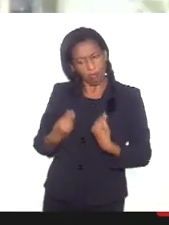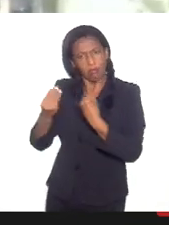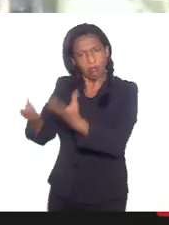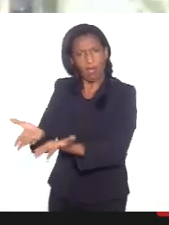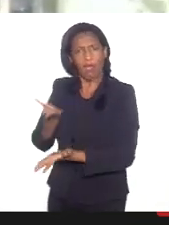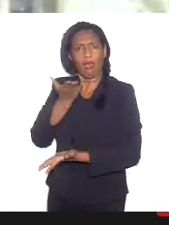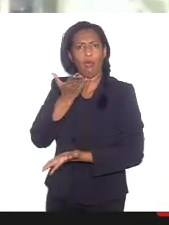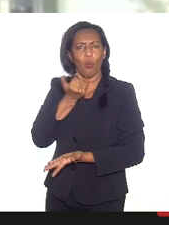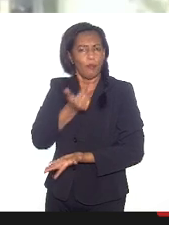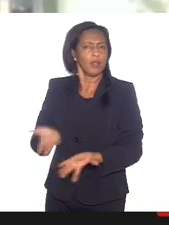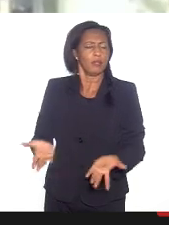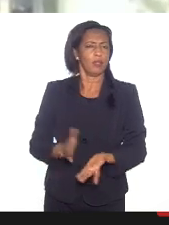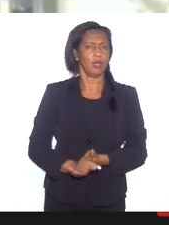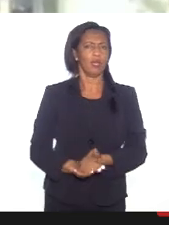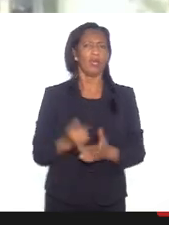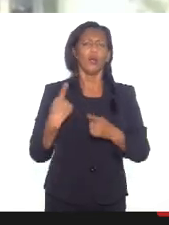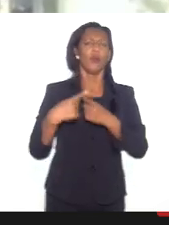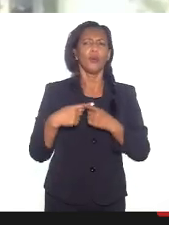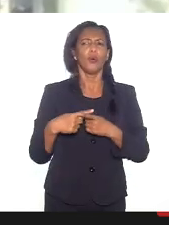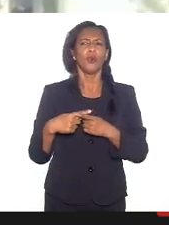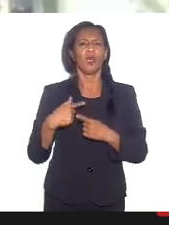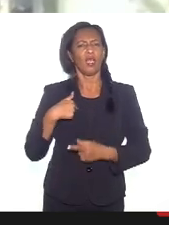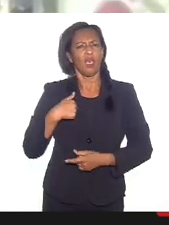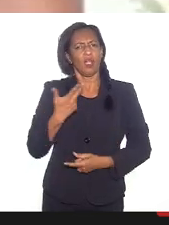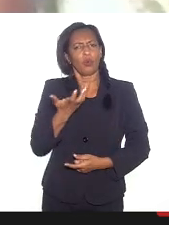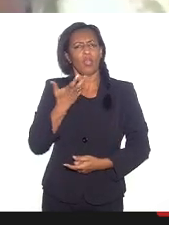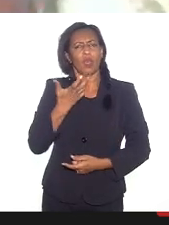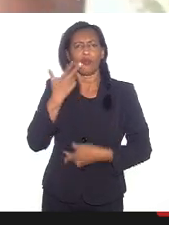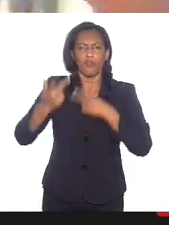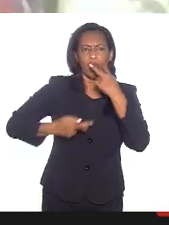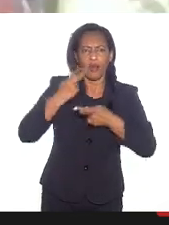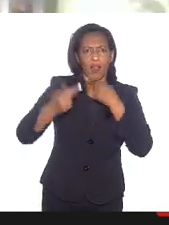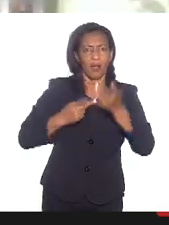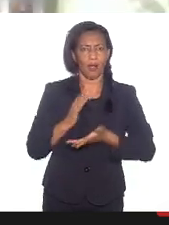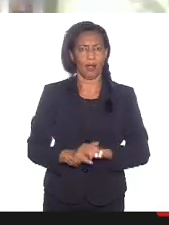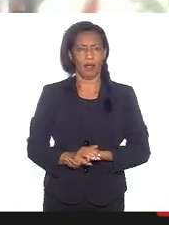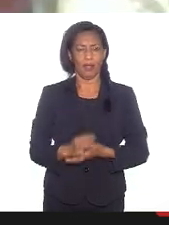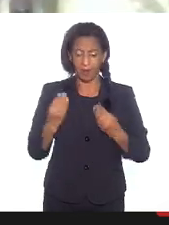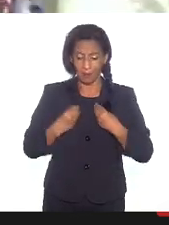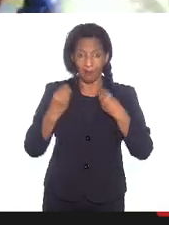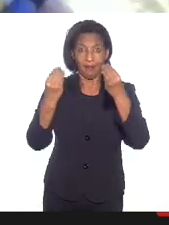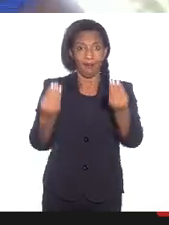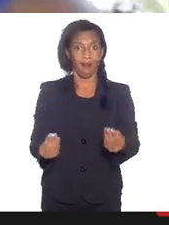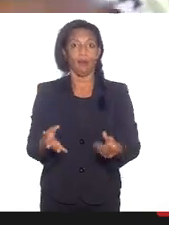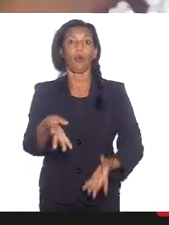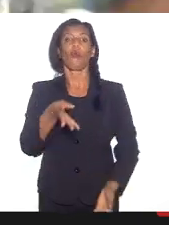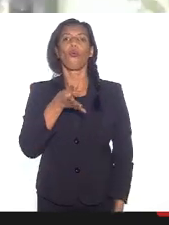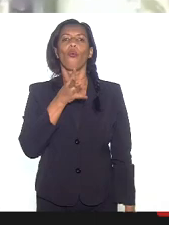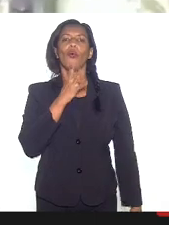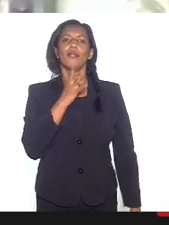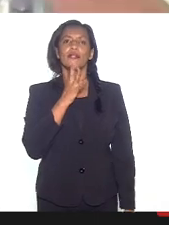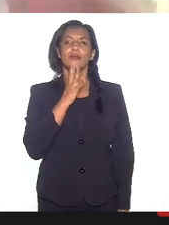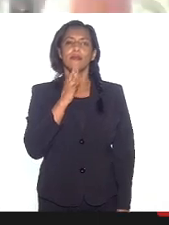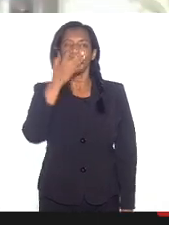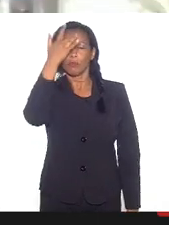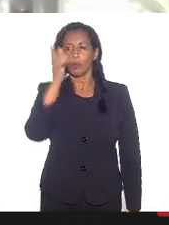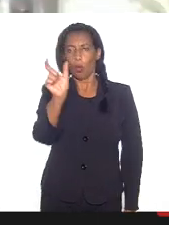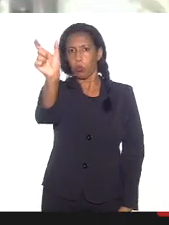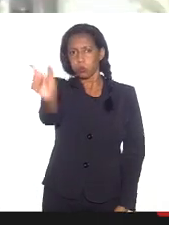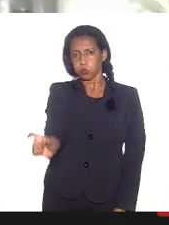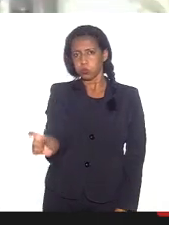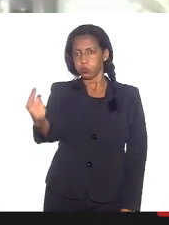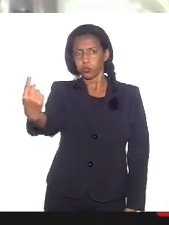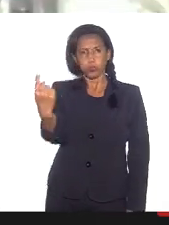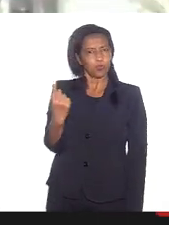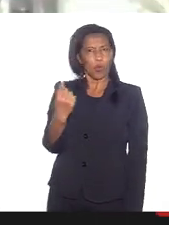Por que eu faço questão de falar tudo isso? Para passar um pouco de conhecimento para a pessoa que não conhece o que é feito dentro